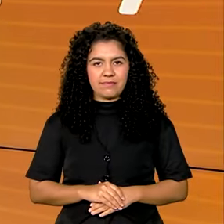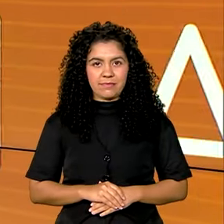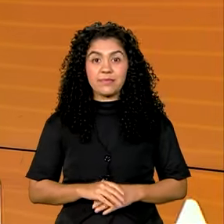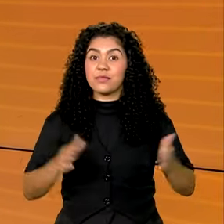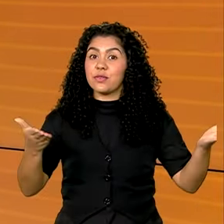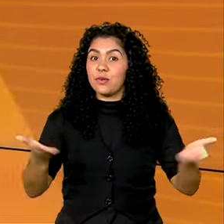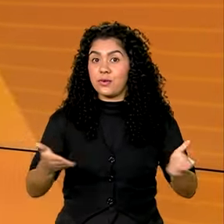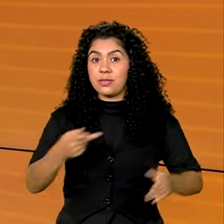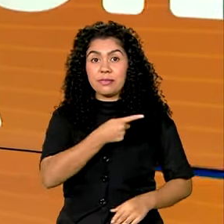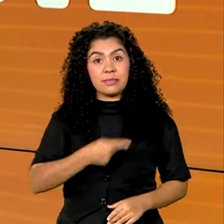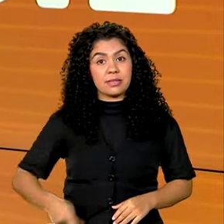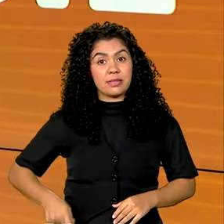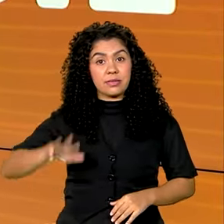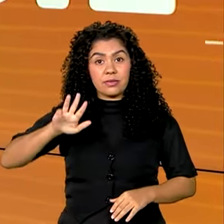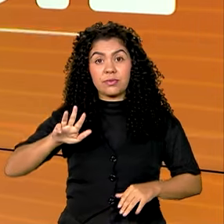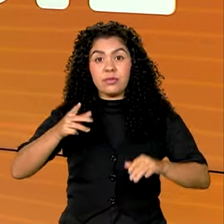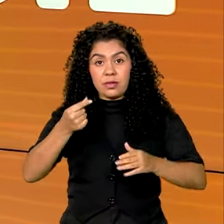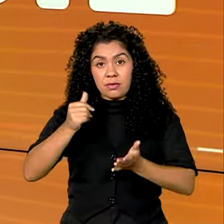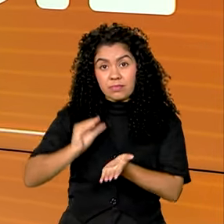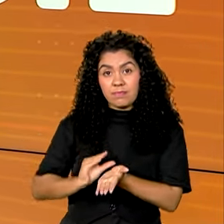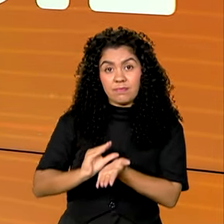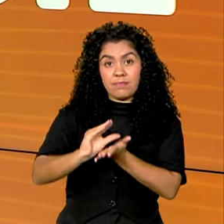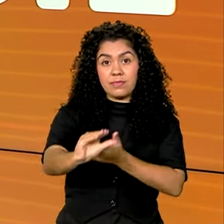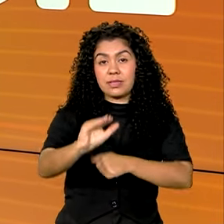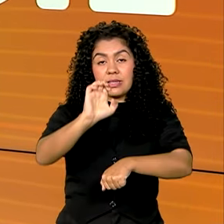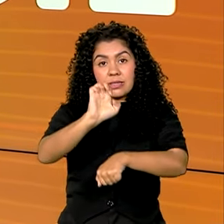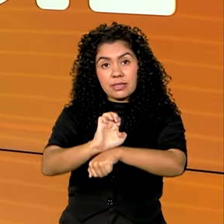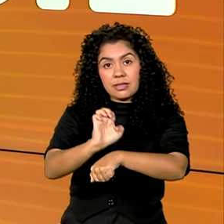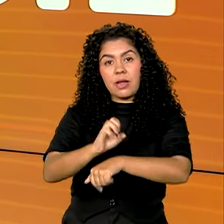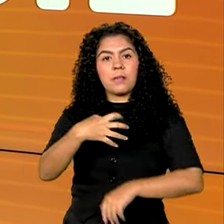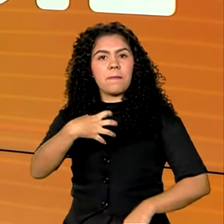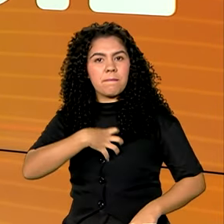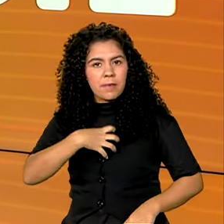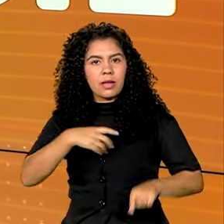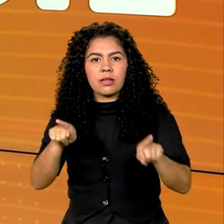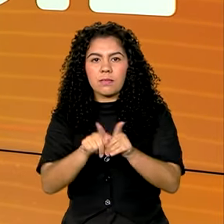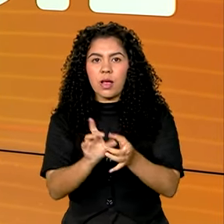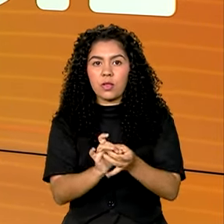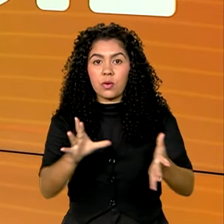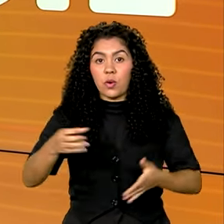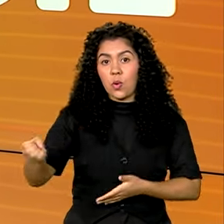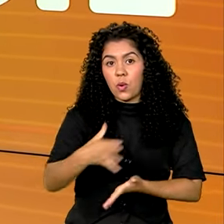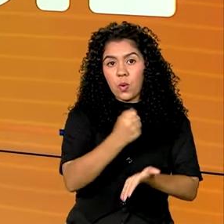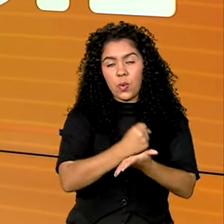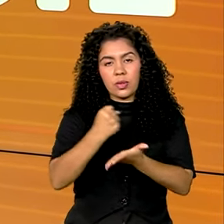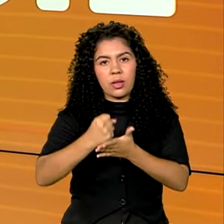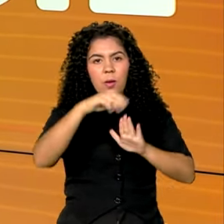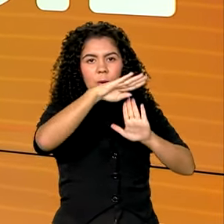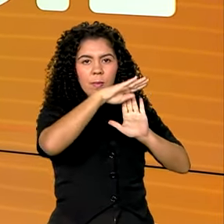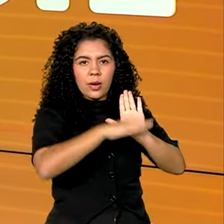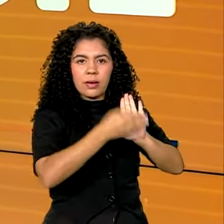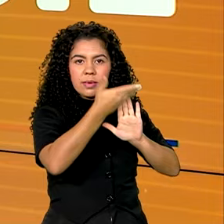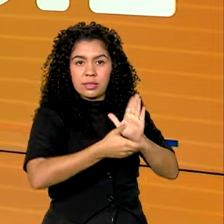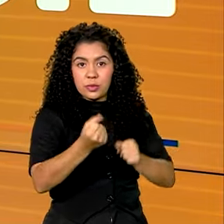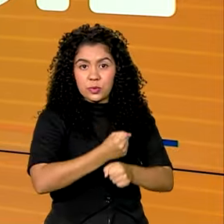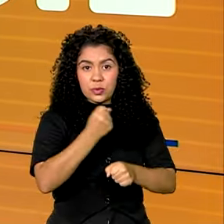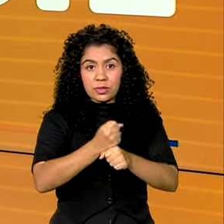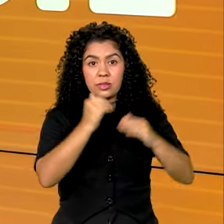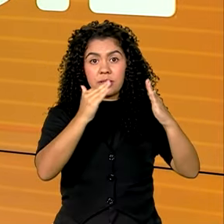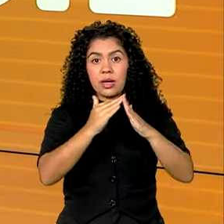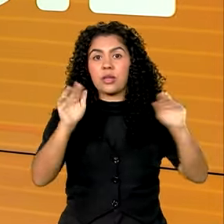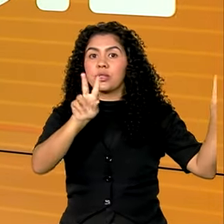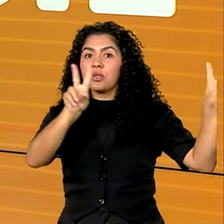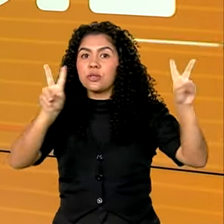O presidente Lula anuncia hoje na Bahia investimentos no Estado e autoriza novas contratações do Minha Casa Minha Vida.